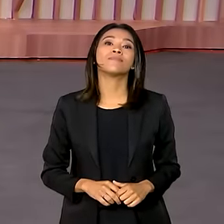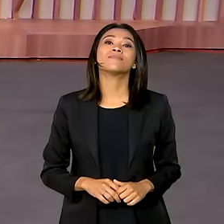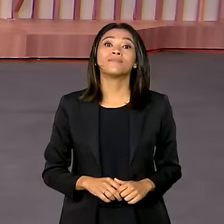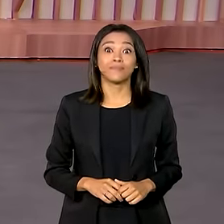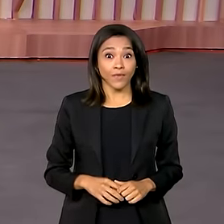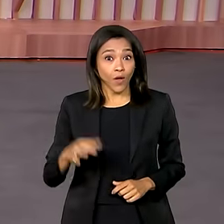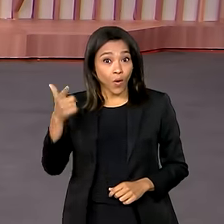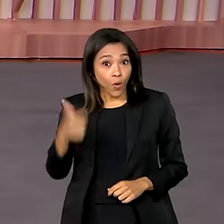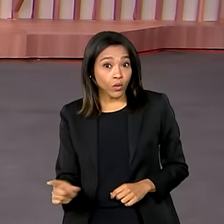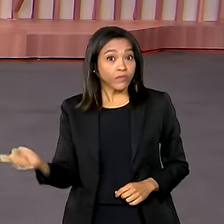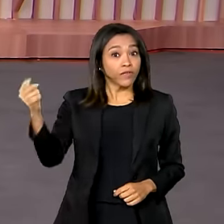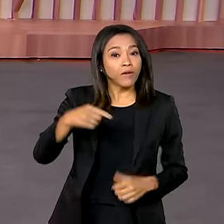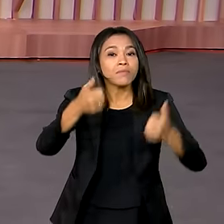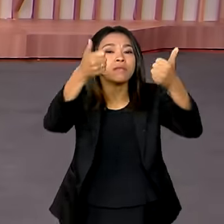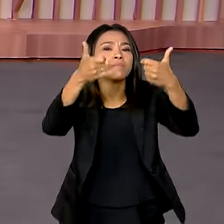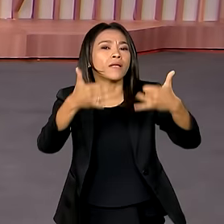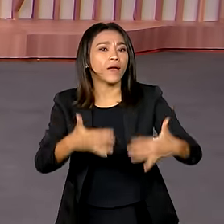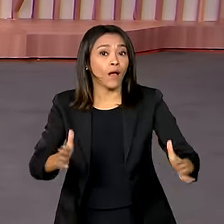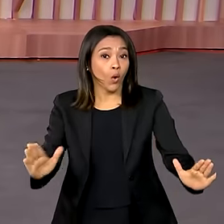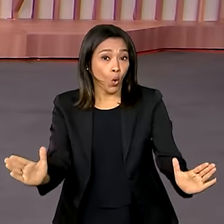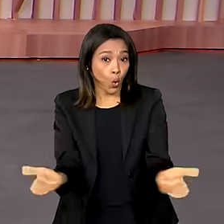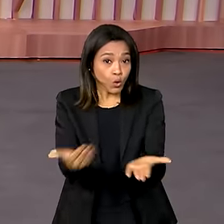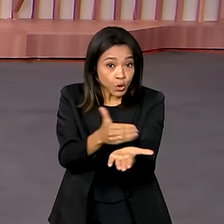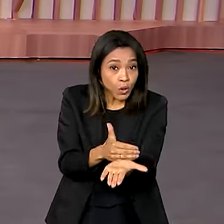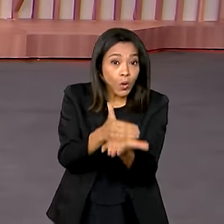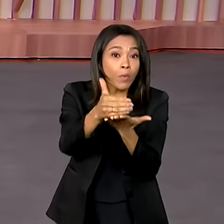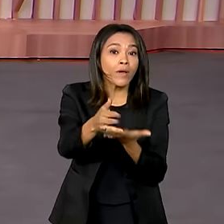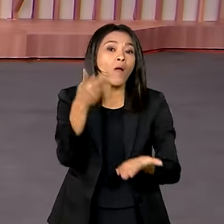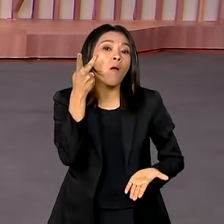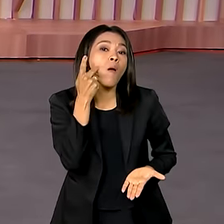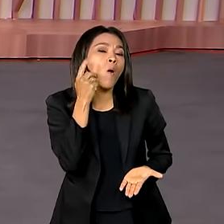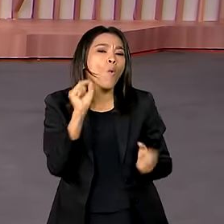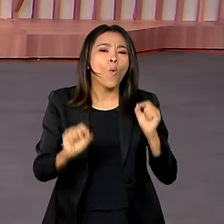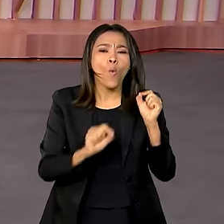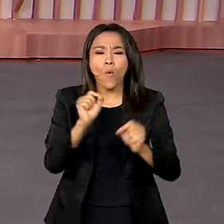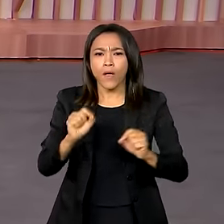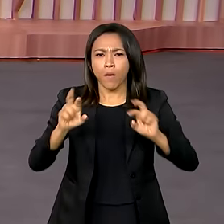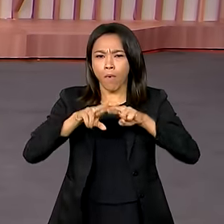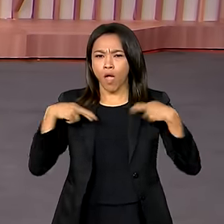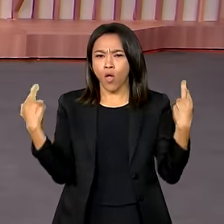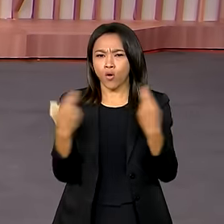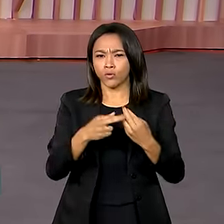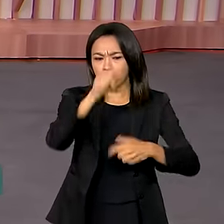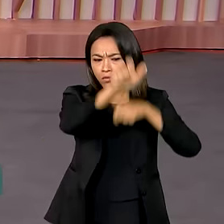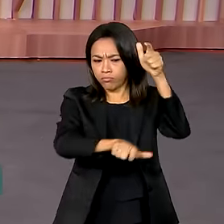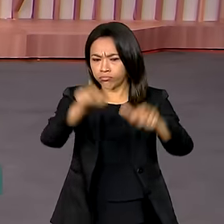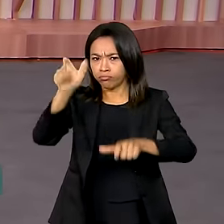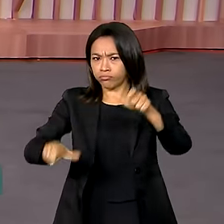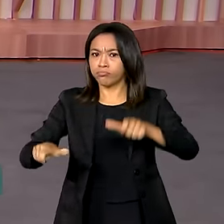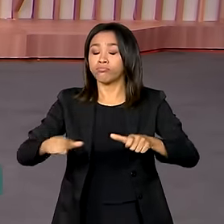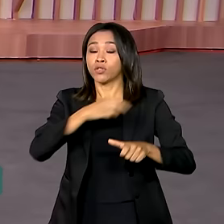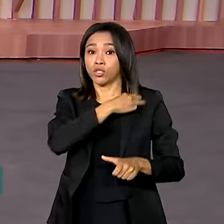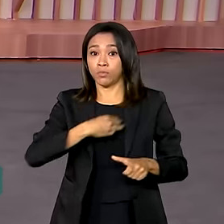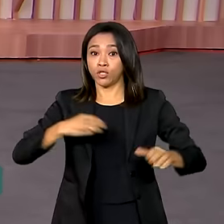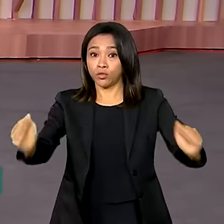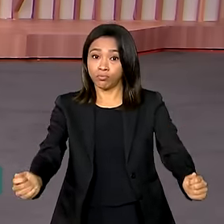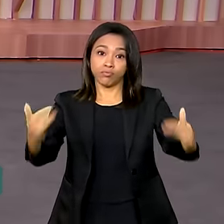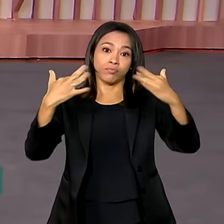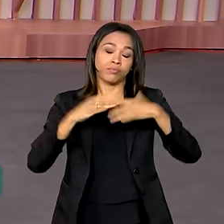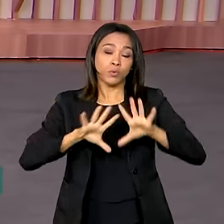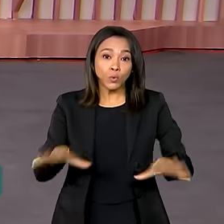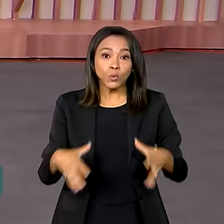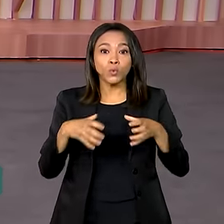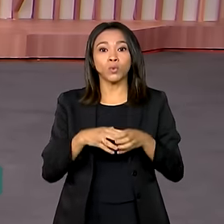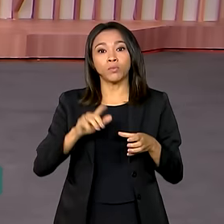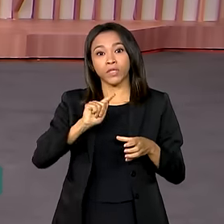De volta para te contar que começa hoje em Fortaleza a reunião de ministros da Educação do G20, seguida de uma reunião global